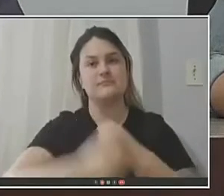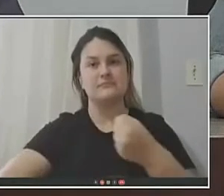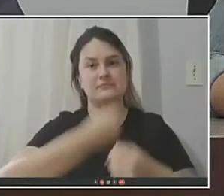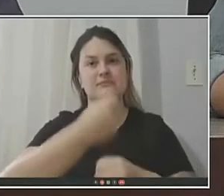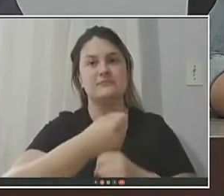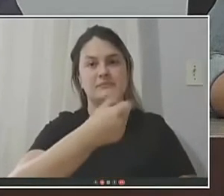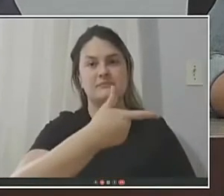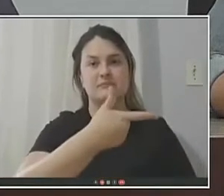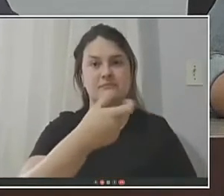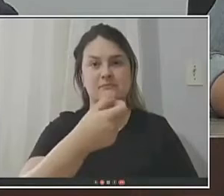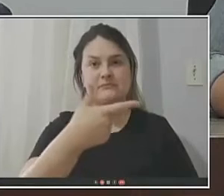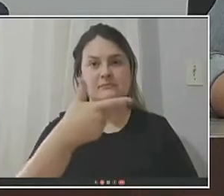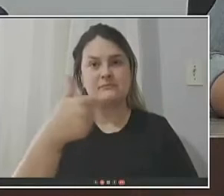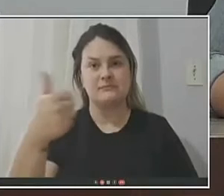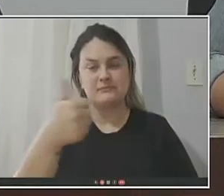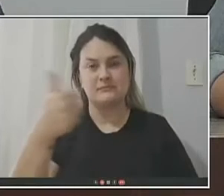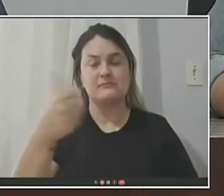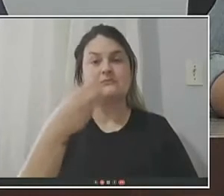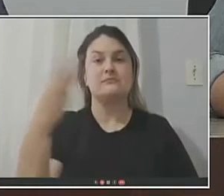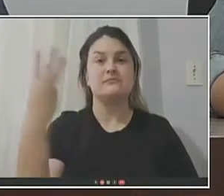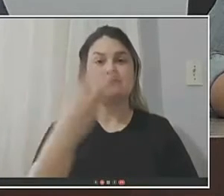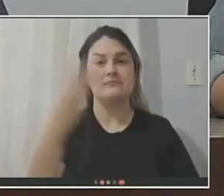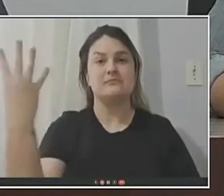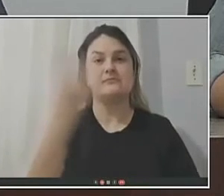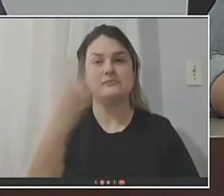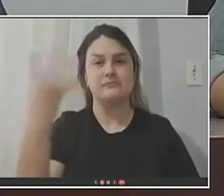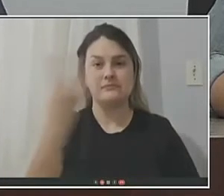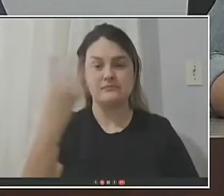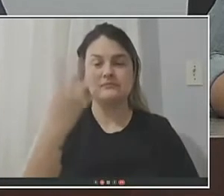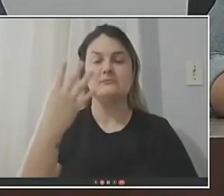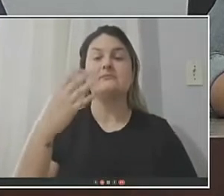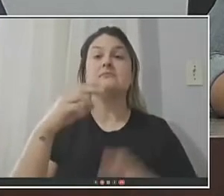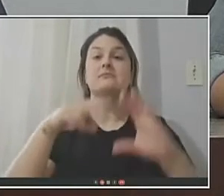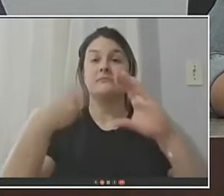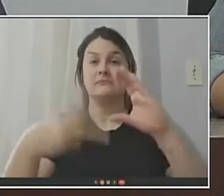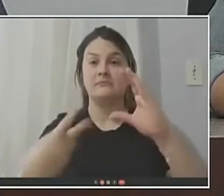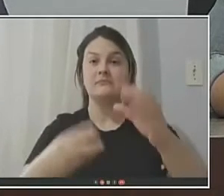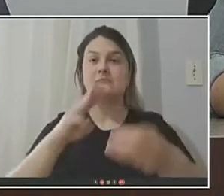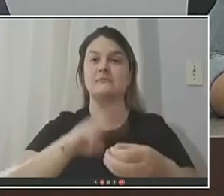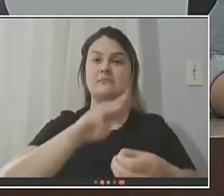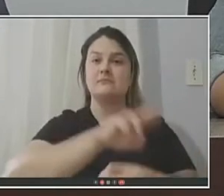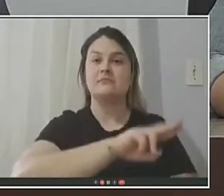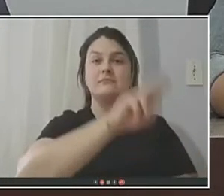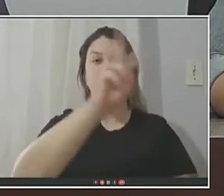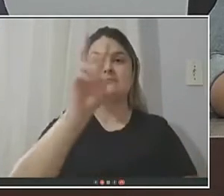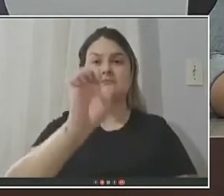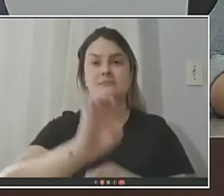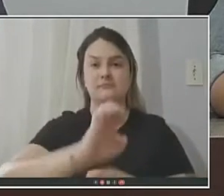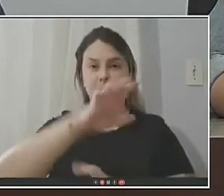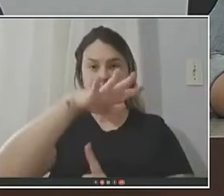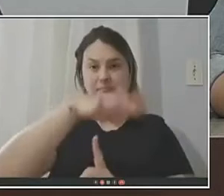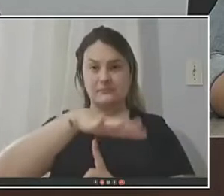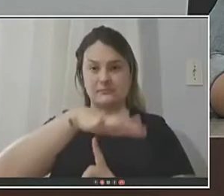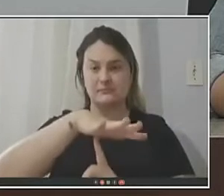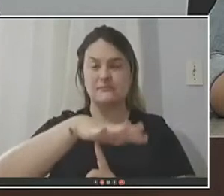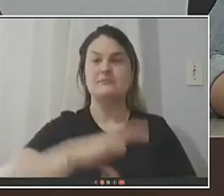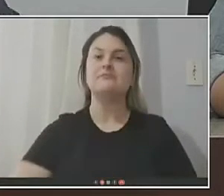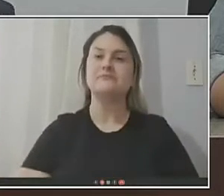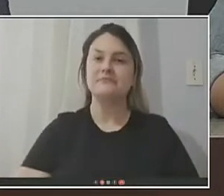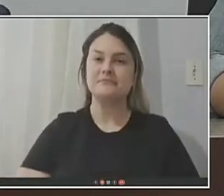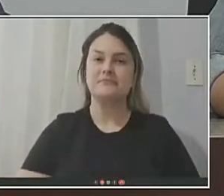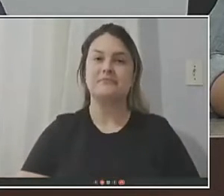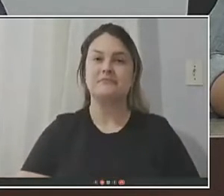2021 da 34ª legislatura da Câmara Municipal de União da Vitória, Estado do Paraná.